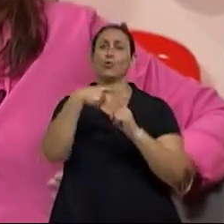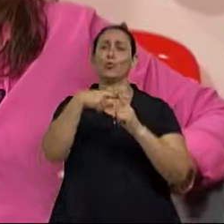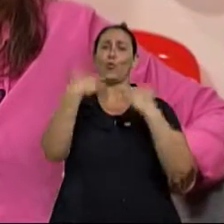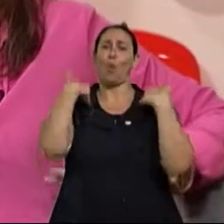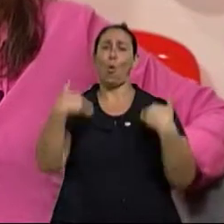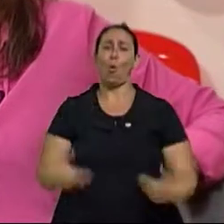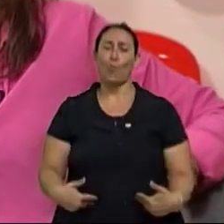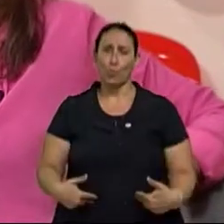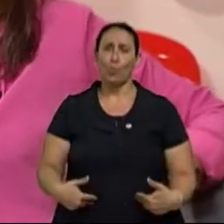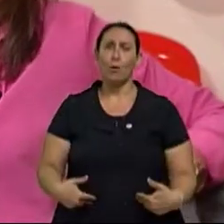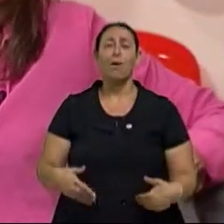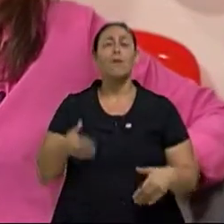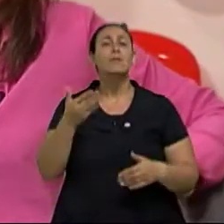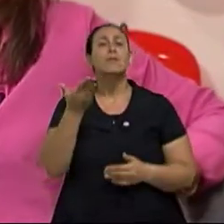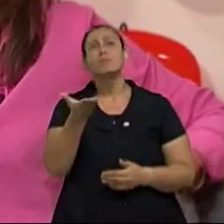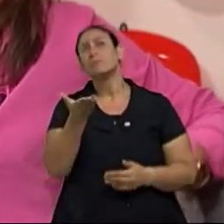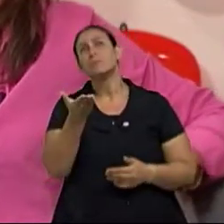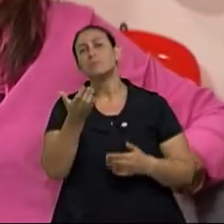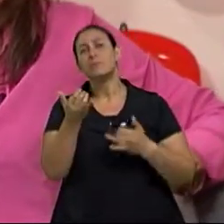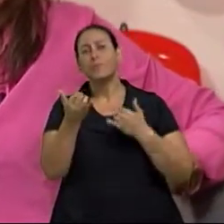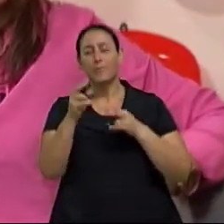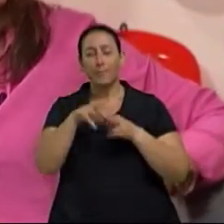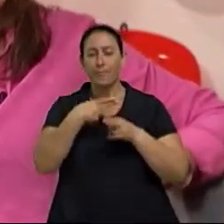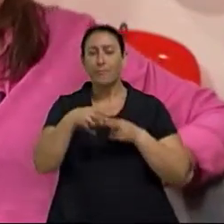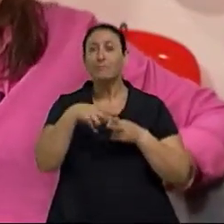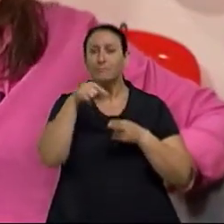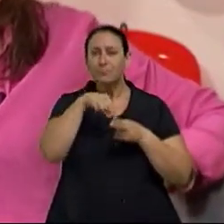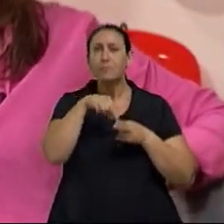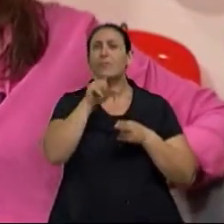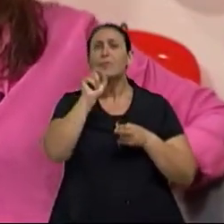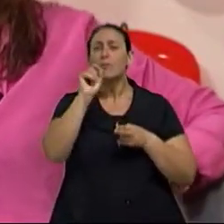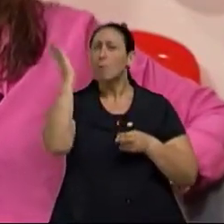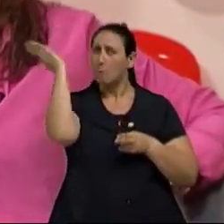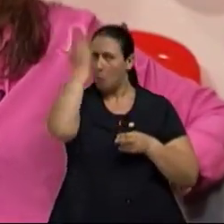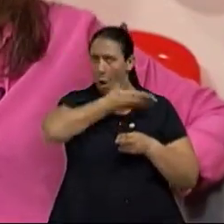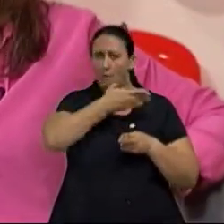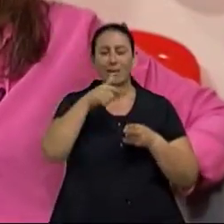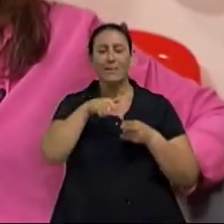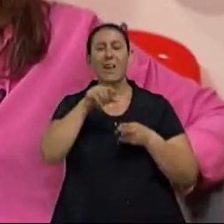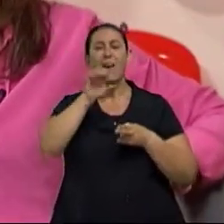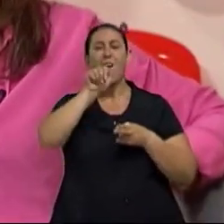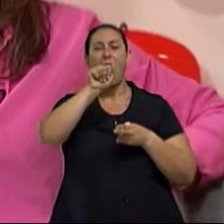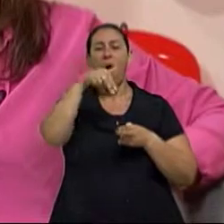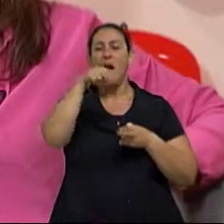Que os flavonoides antioxidantes, é comprovado que eles